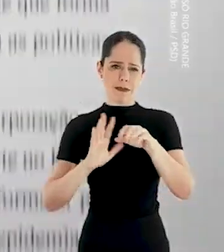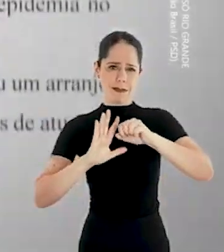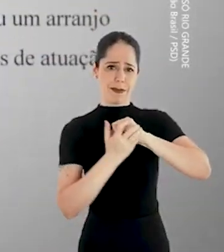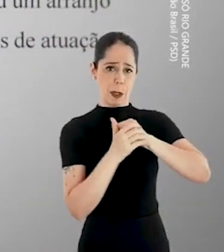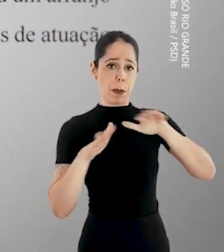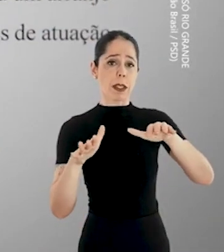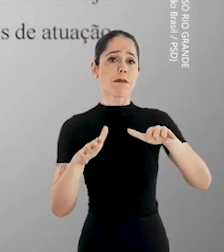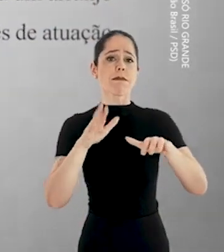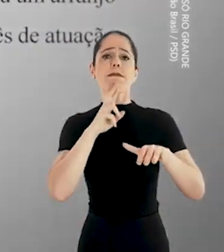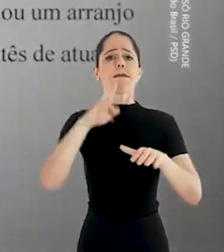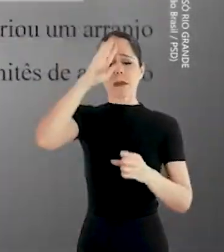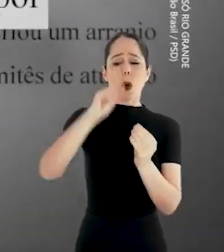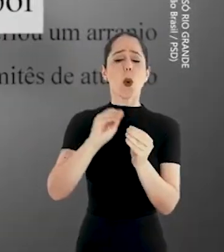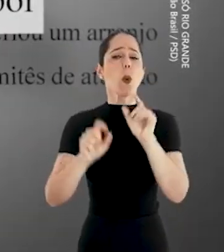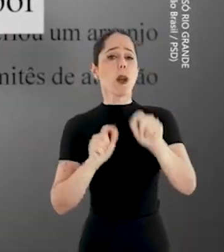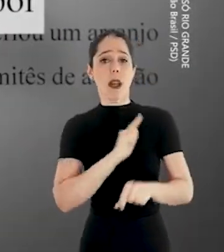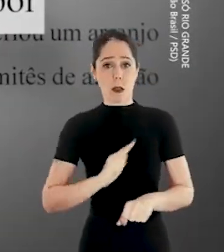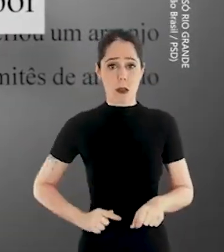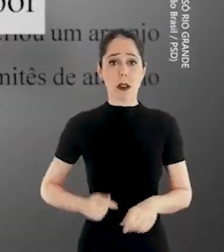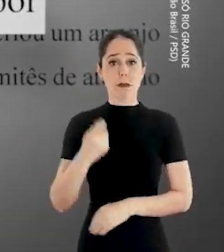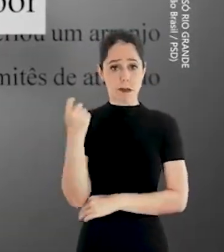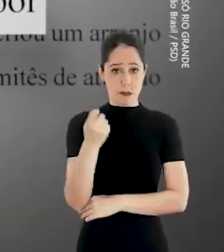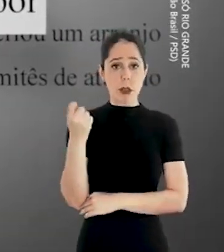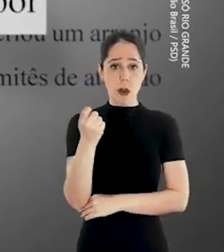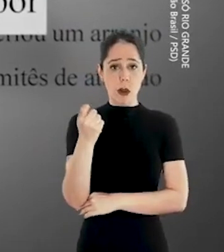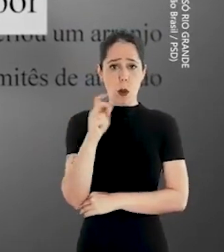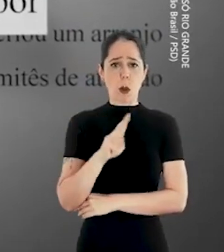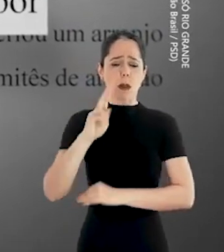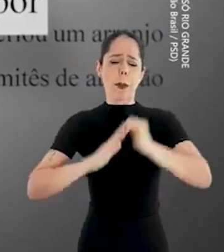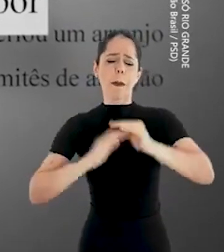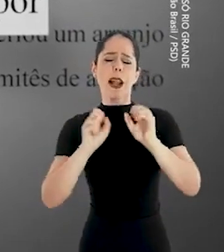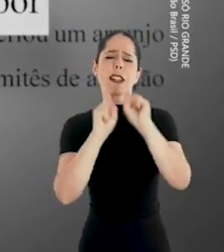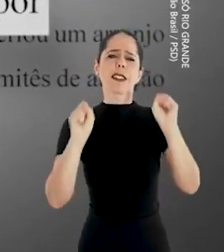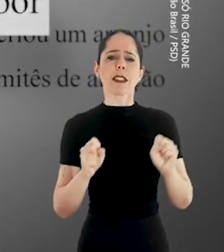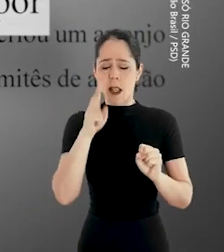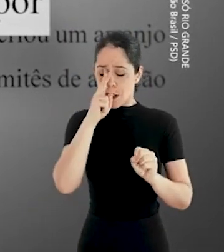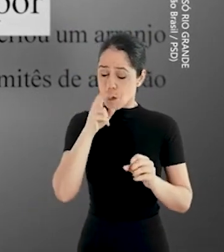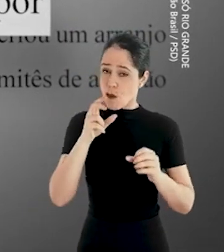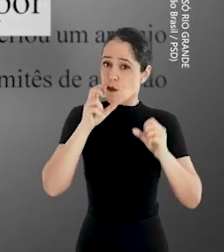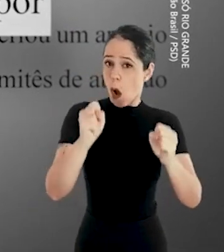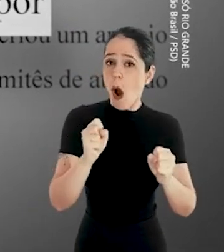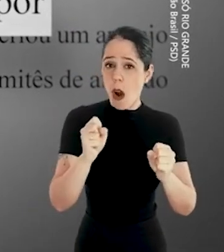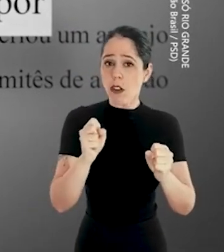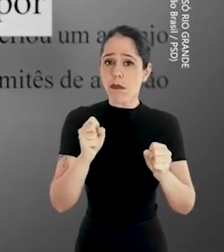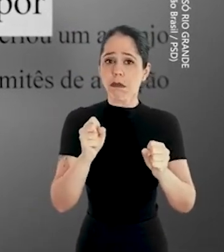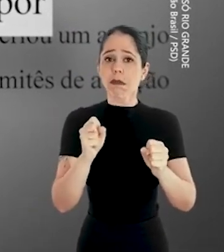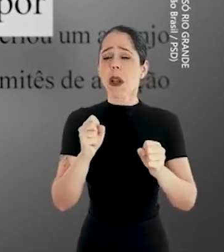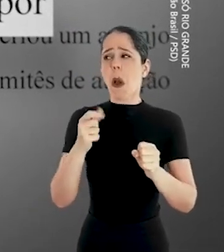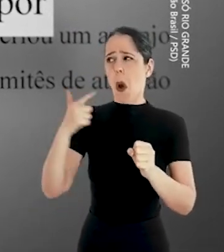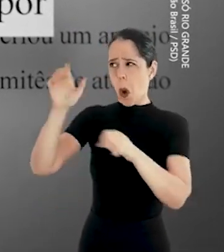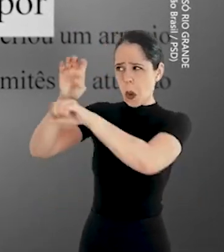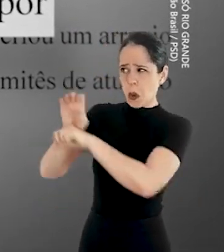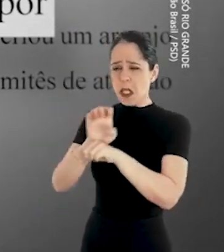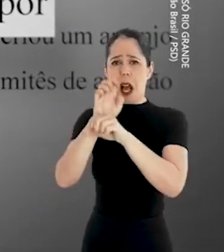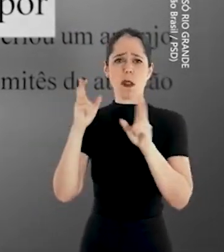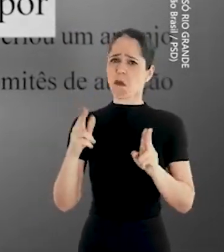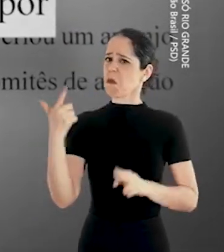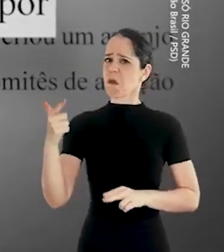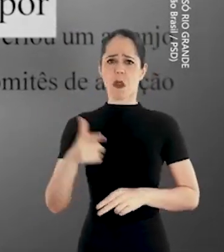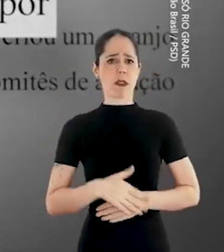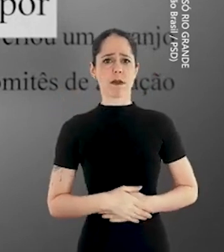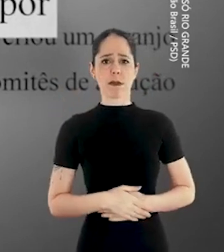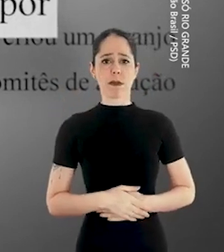e concluiu. O governo do Rio Grande do Sul adotou um sistema robusto, possivelmente sem equivalente no Brasil.